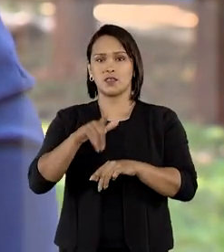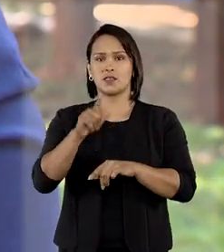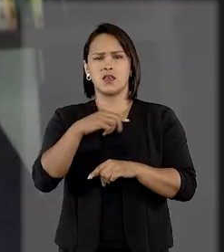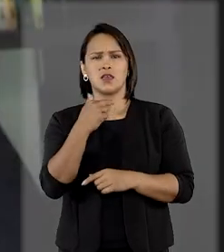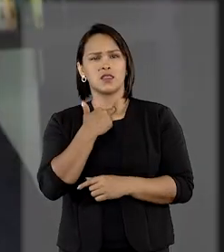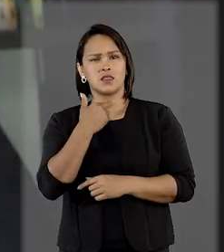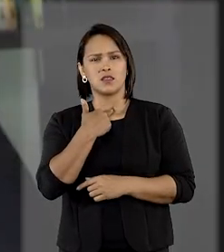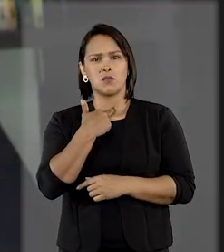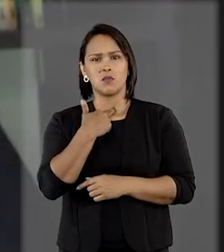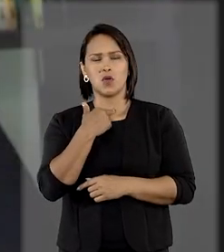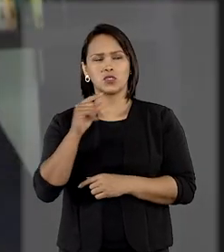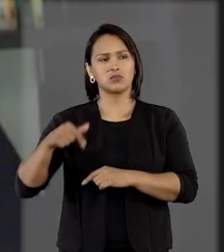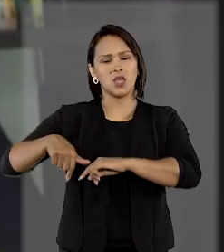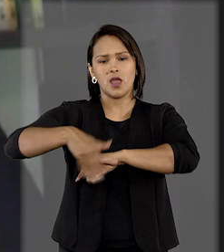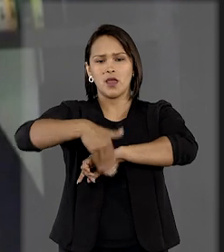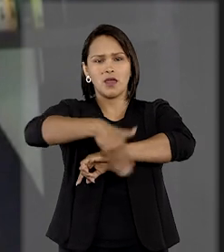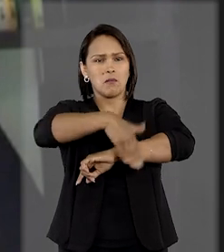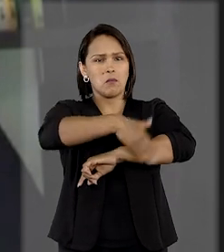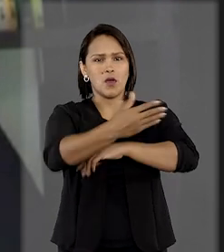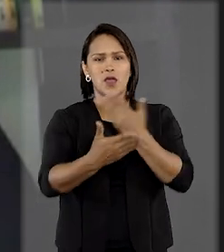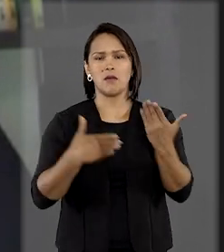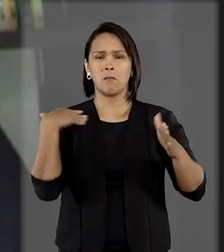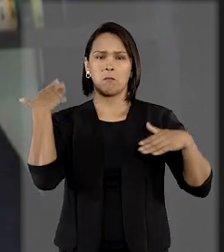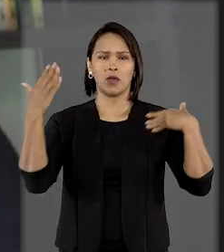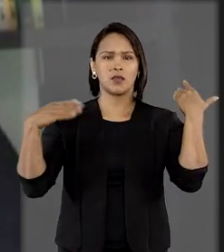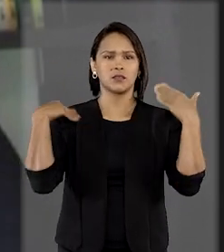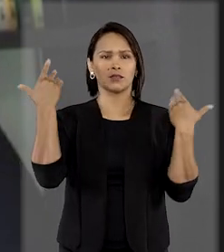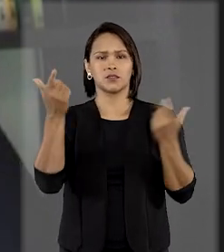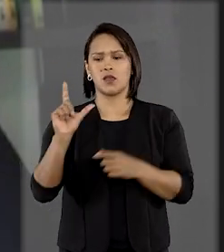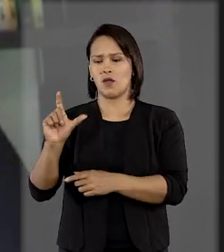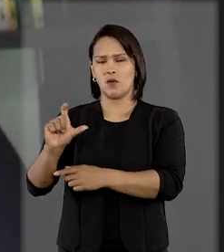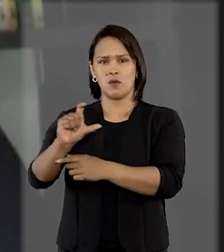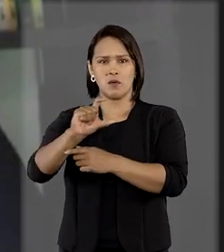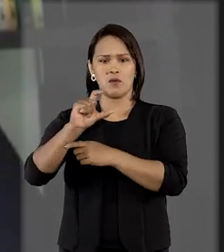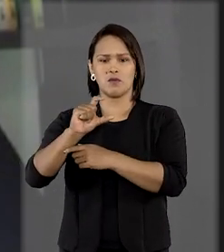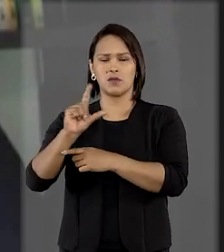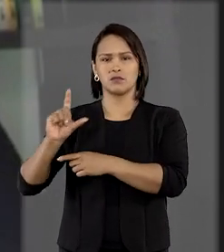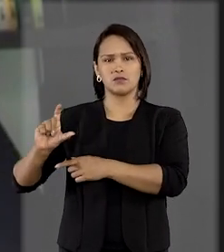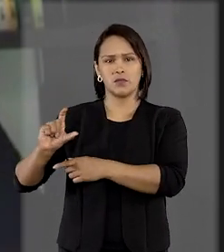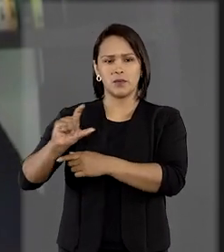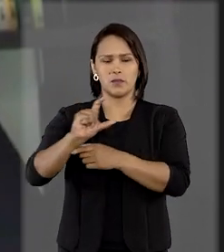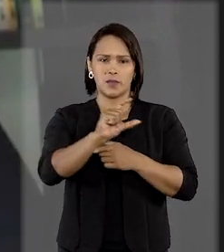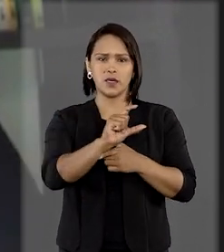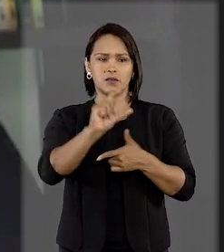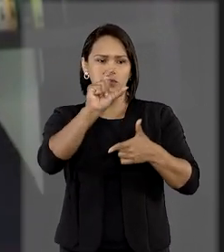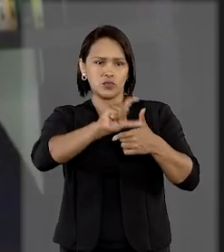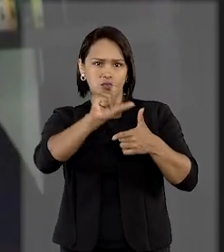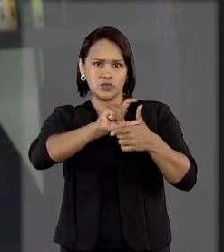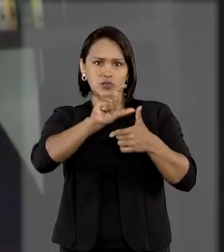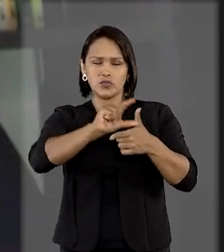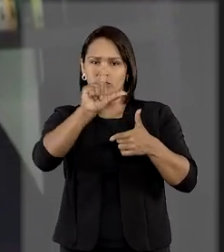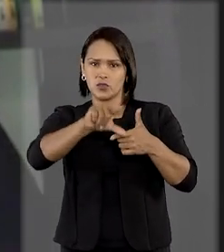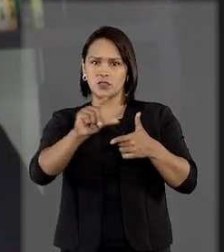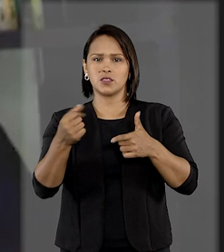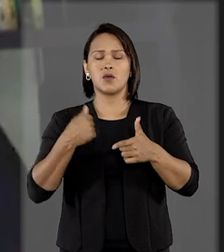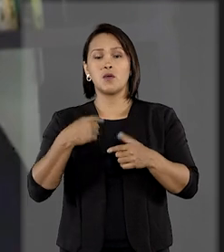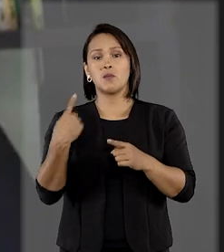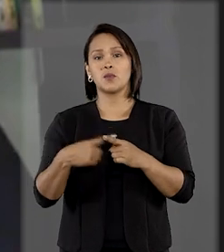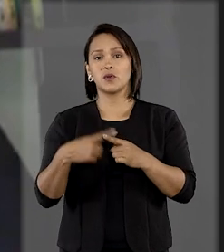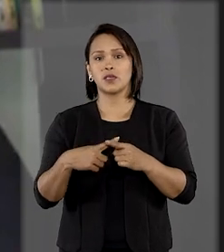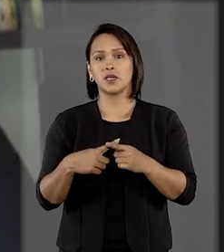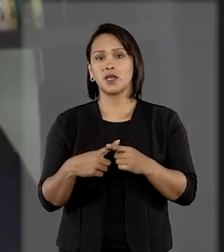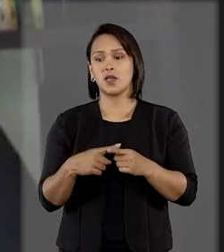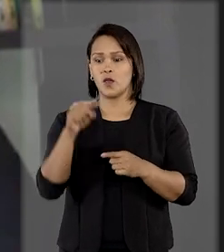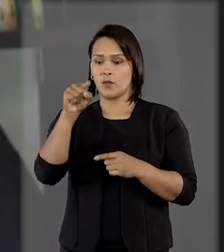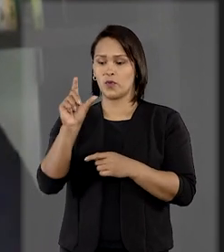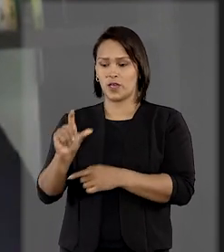com uma munição, uma caixa de munição, vamos dizer. Por quê? Porque aquela munição, mesmo que